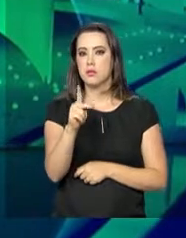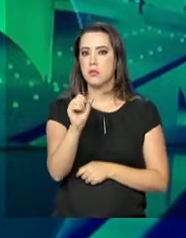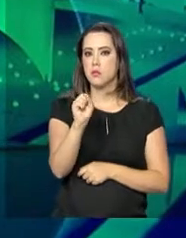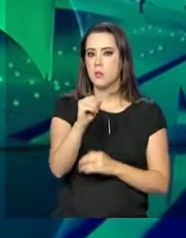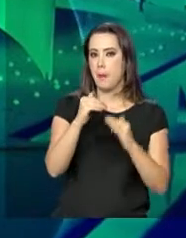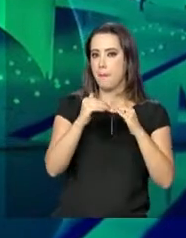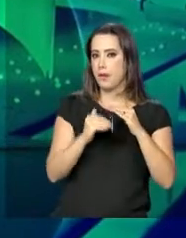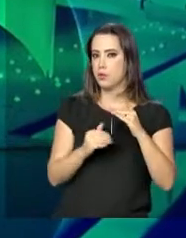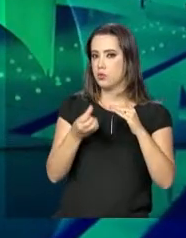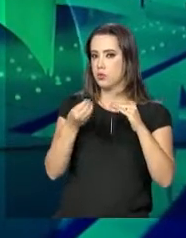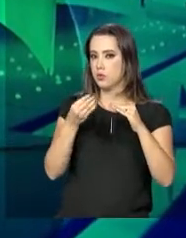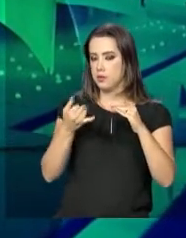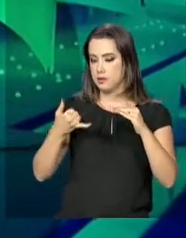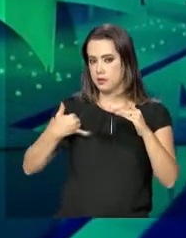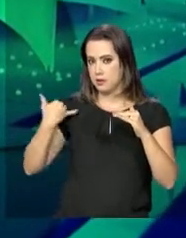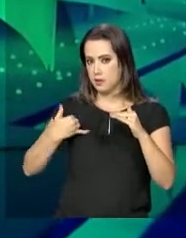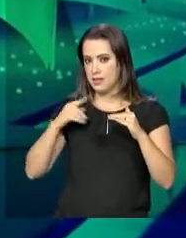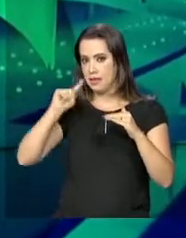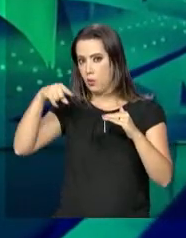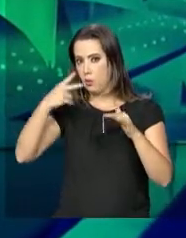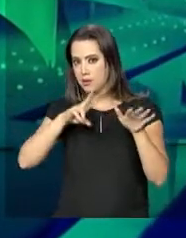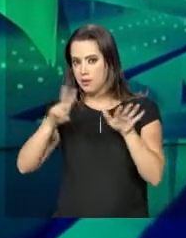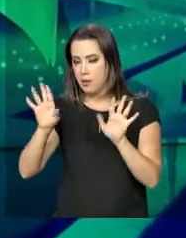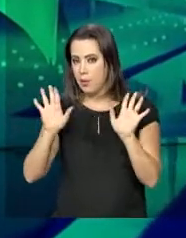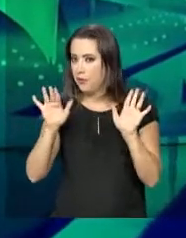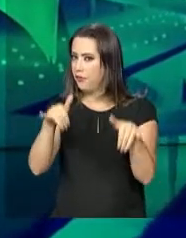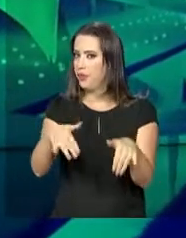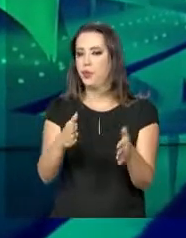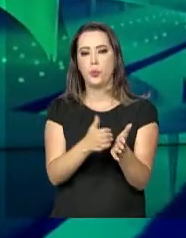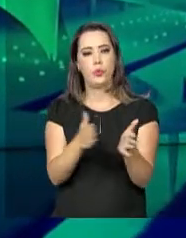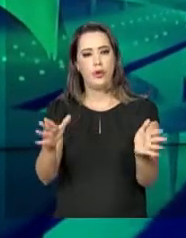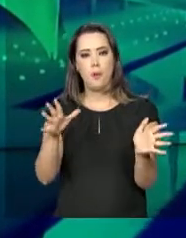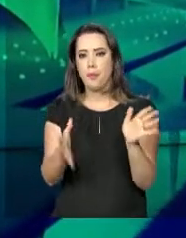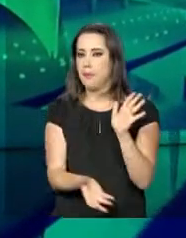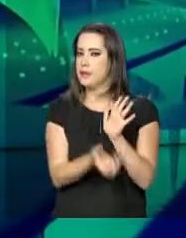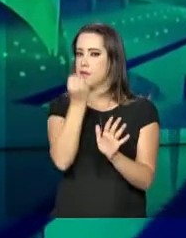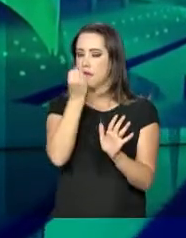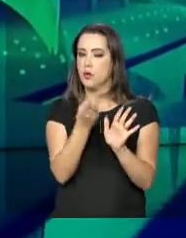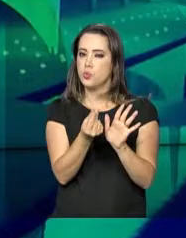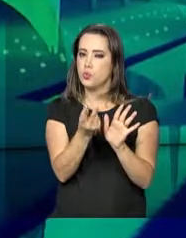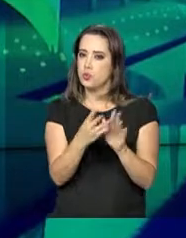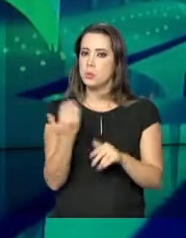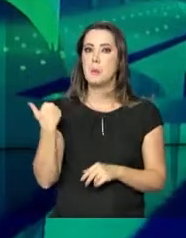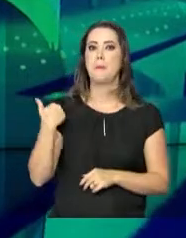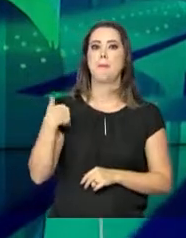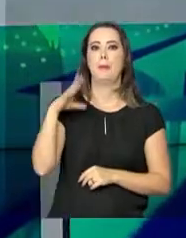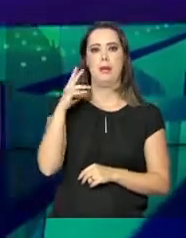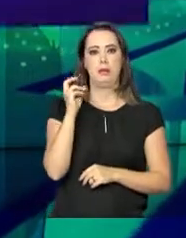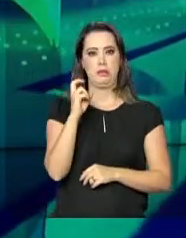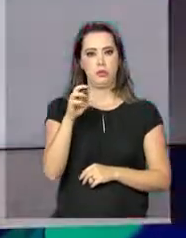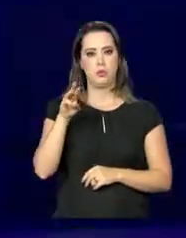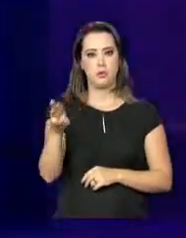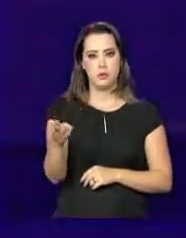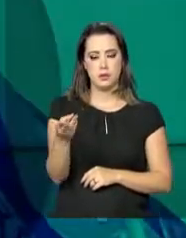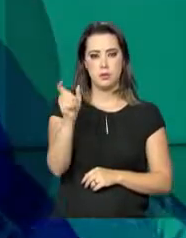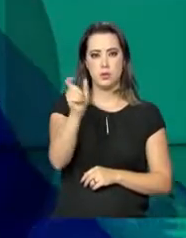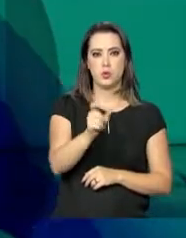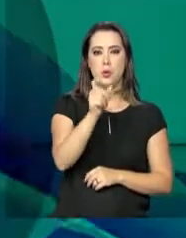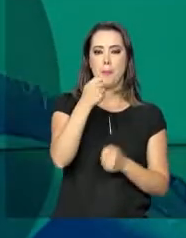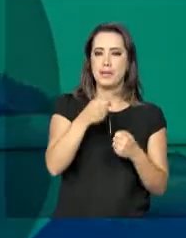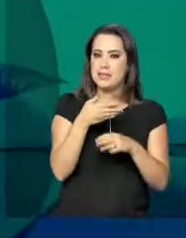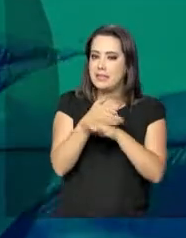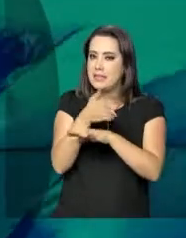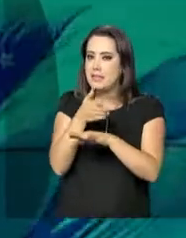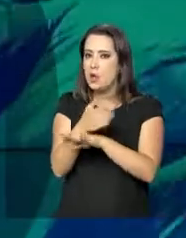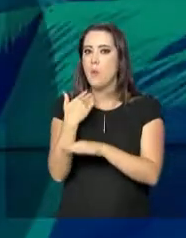menos de 60 anos. Termina na próxima semana o prazo para saque de cotas. Mais de 5 milhões de brasileiros precisam ir